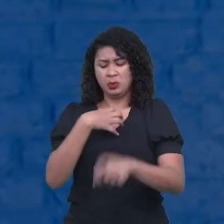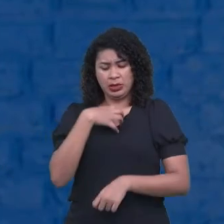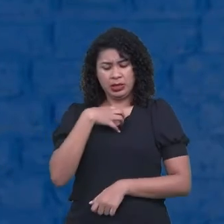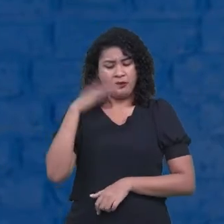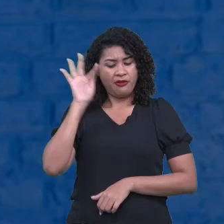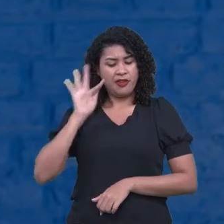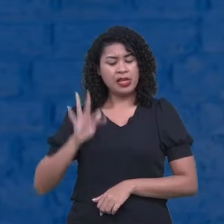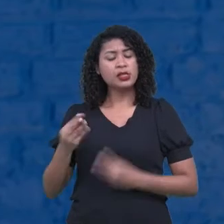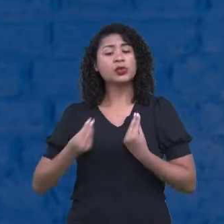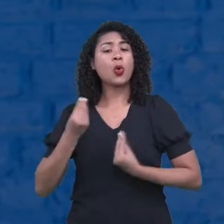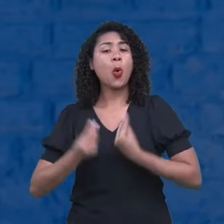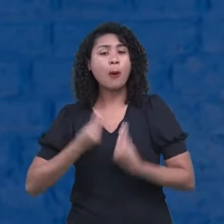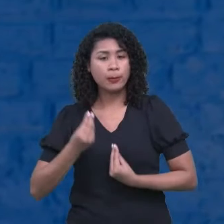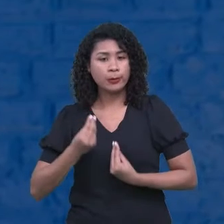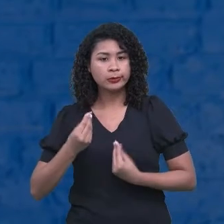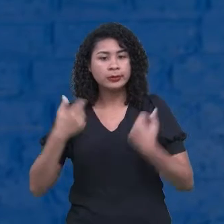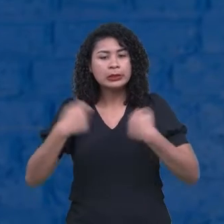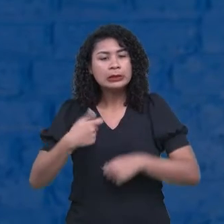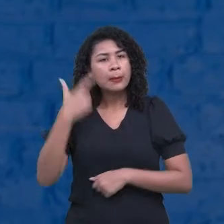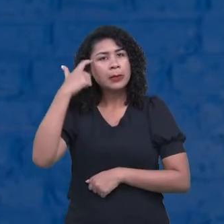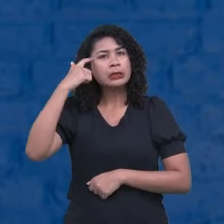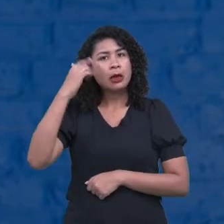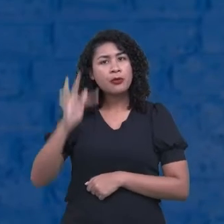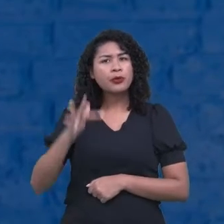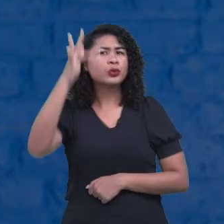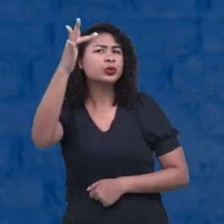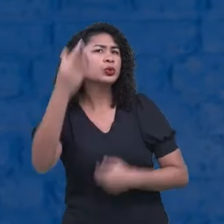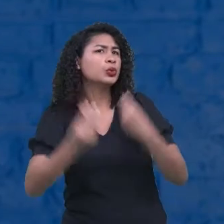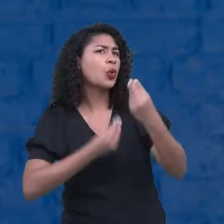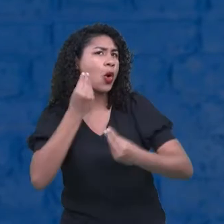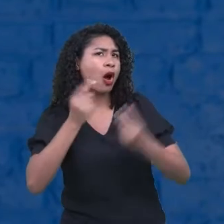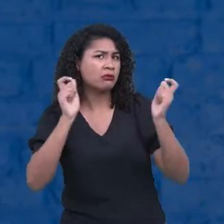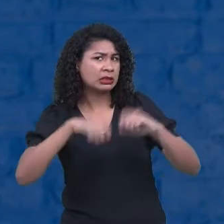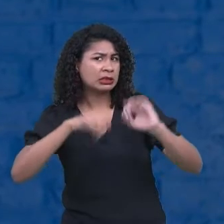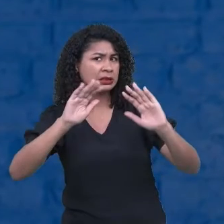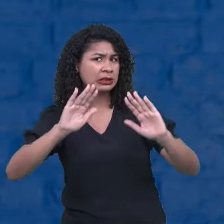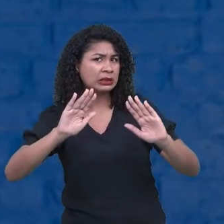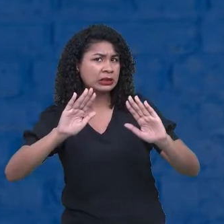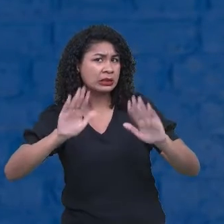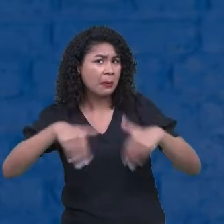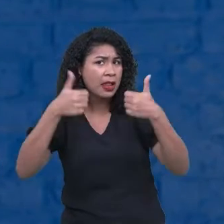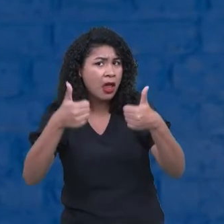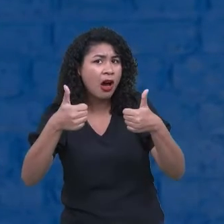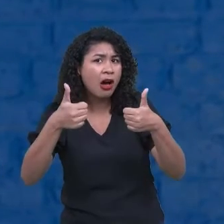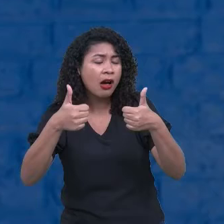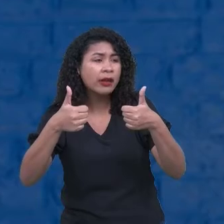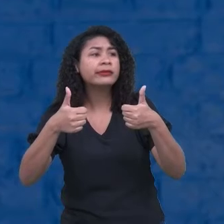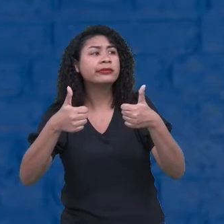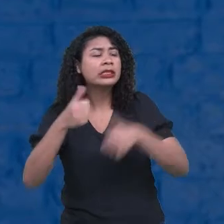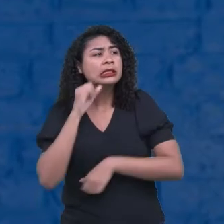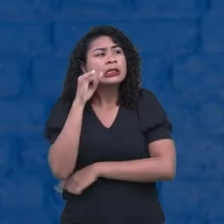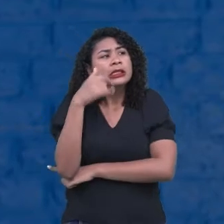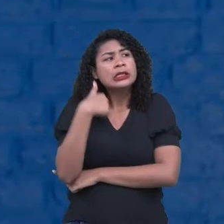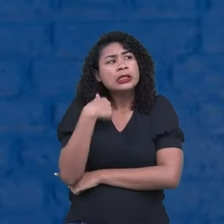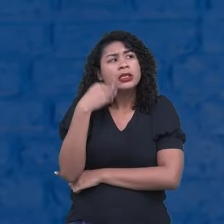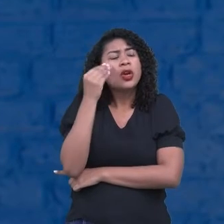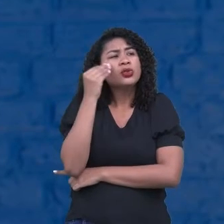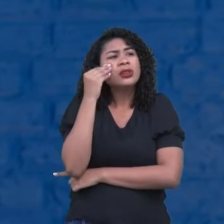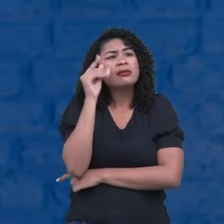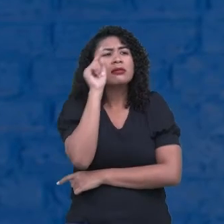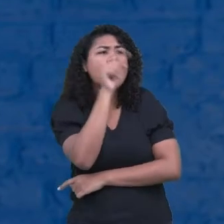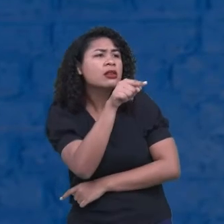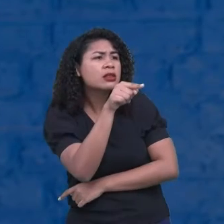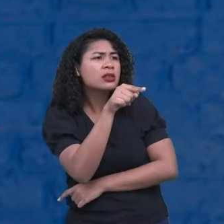olhar algo que pode dar certo, isso é ter uma atitude empreendedora. Nossa, e se eu fizer isso aqui, será que eu vou